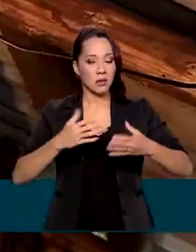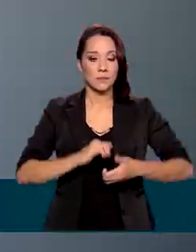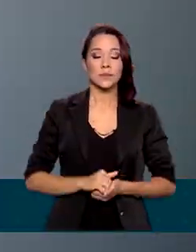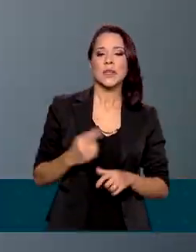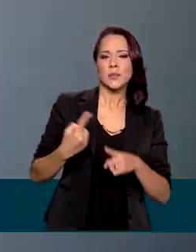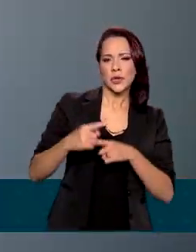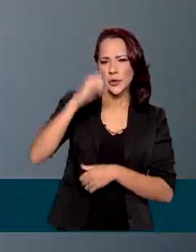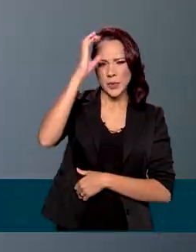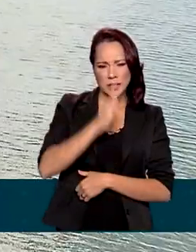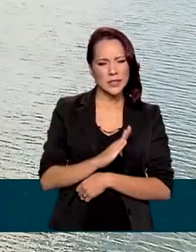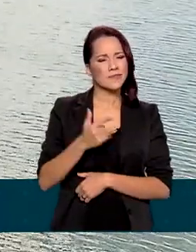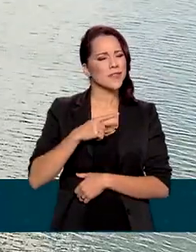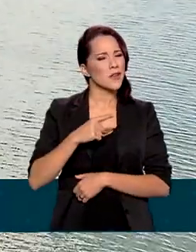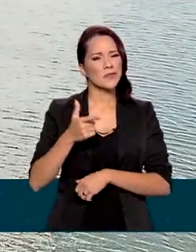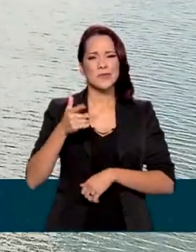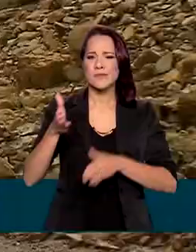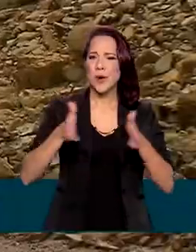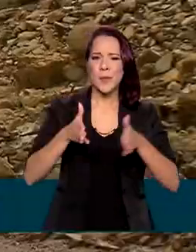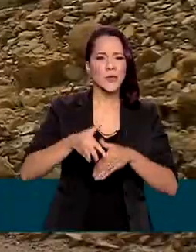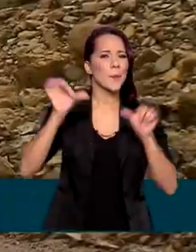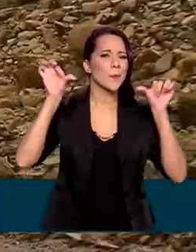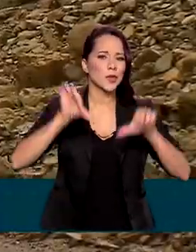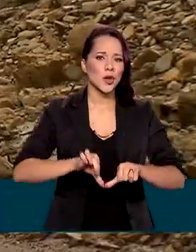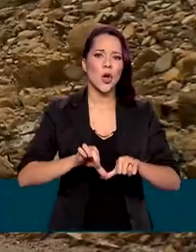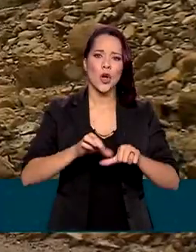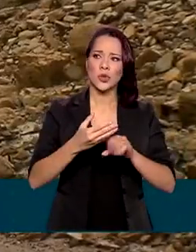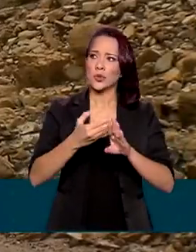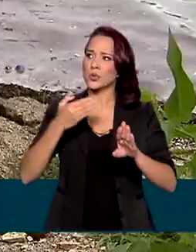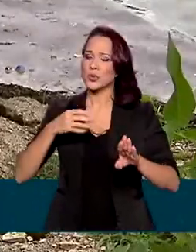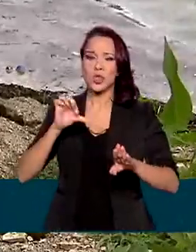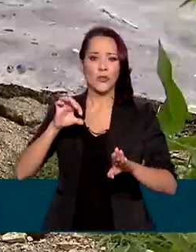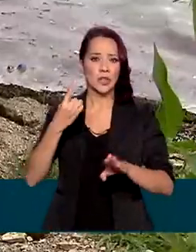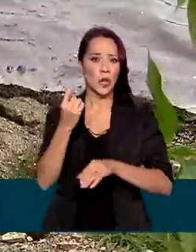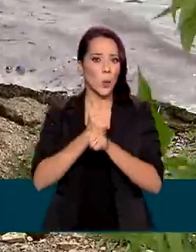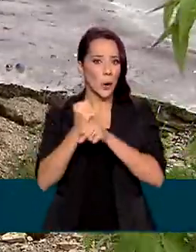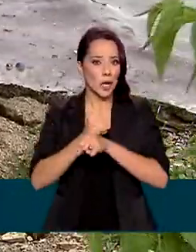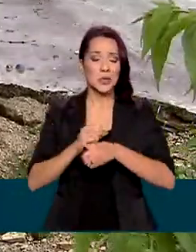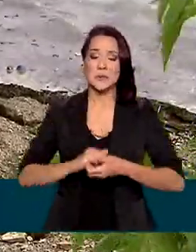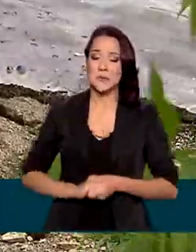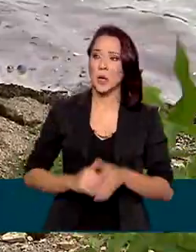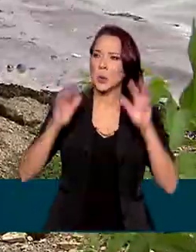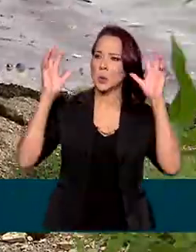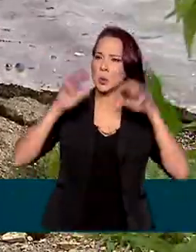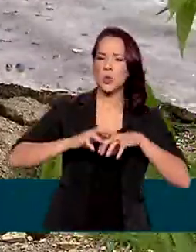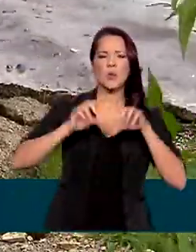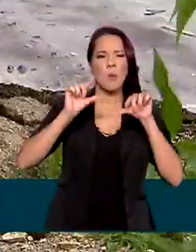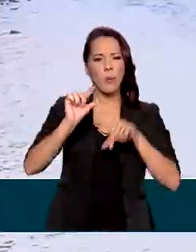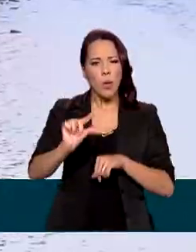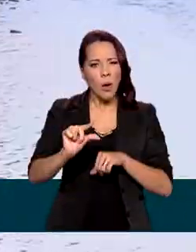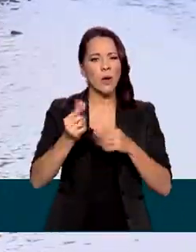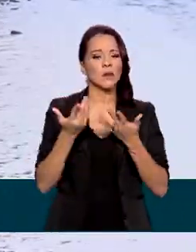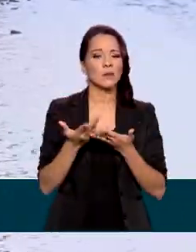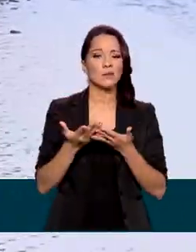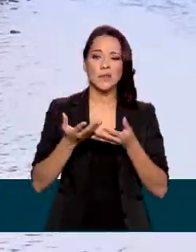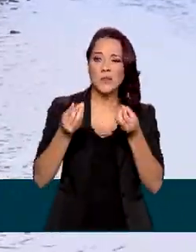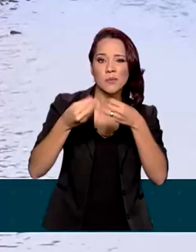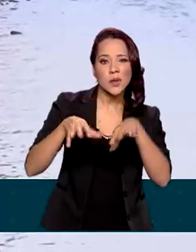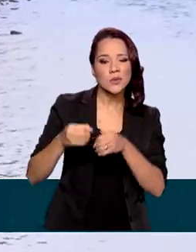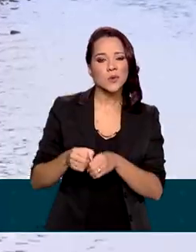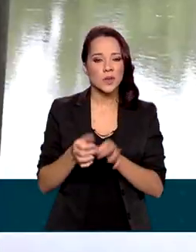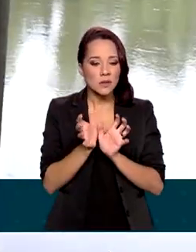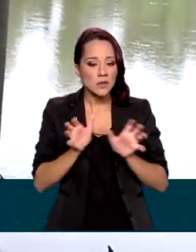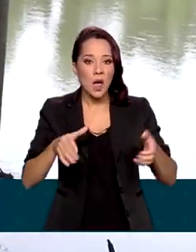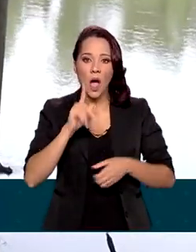Isso porque o Brasil viveu a pior crise hídrica dos últimos 91 anos. As chuvas abaixo da média afetaram os